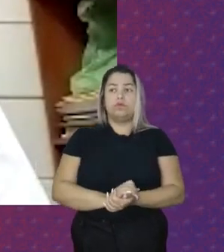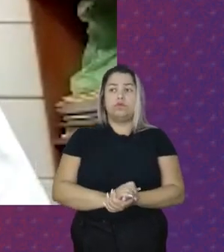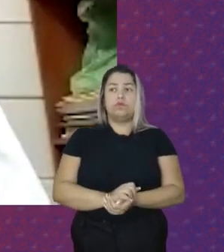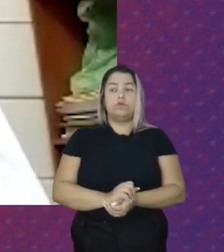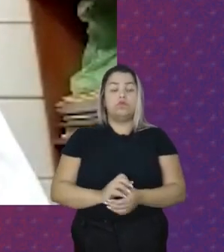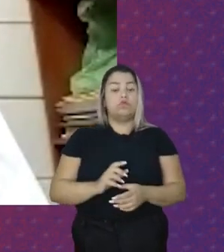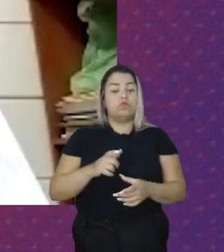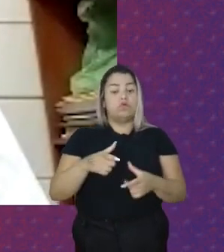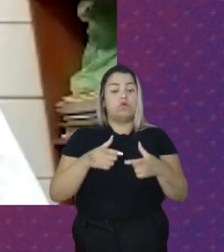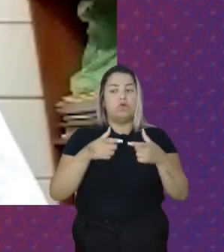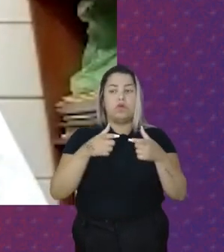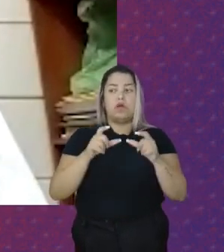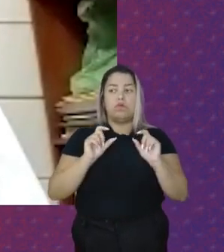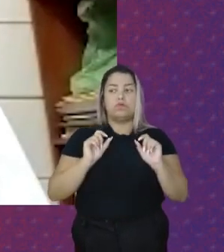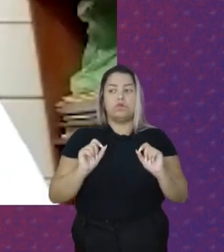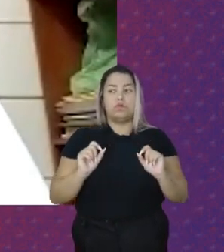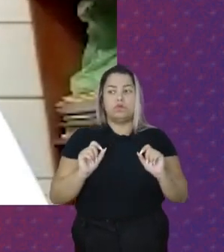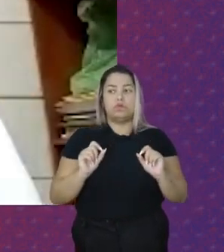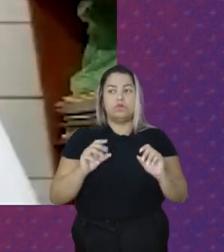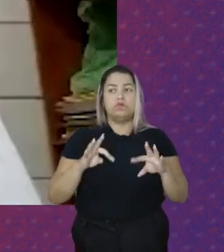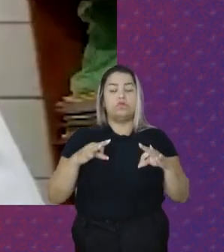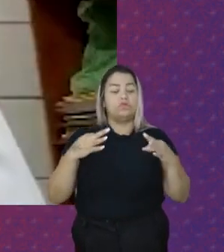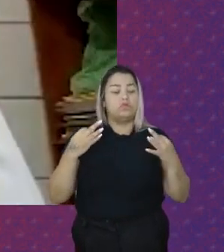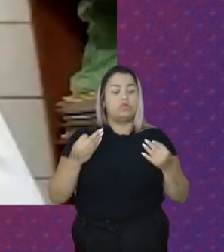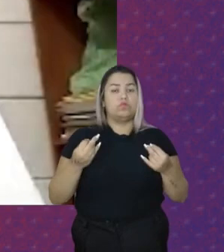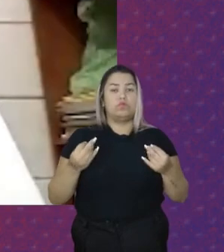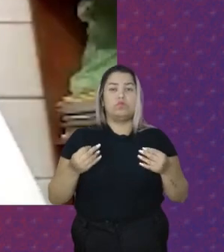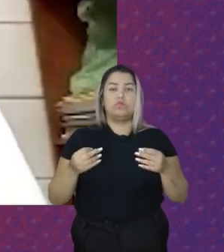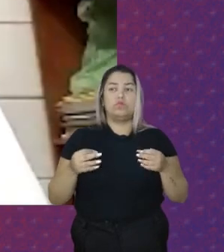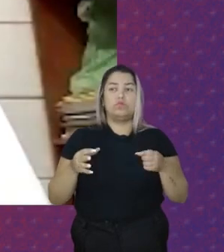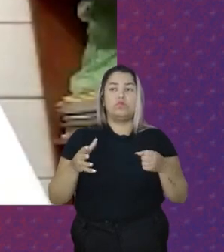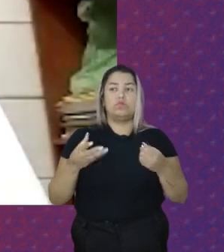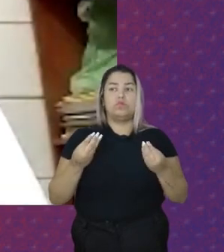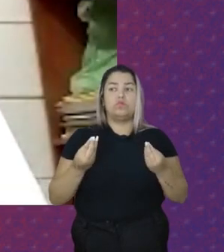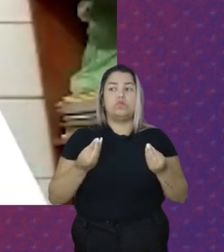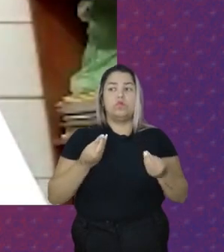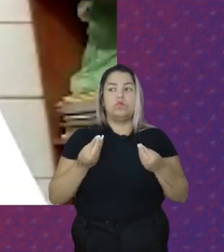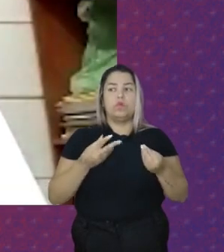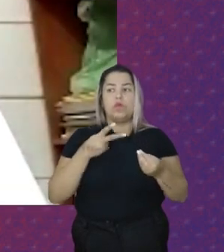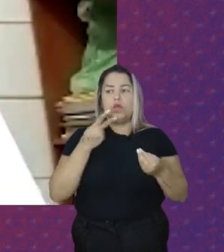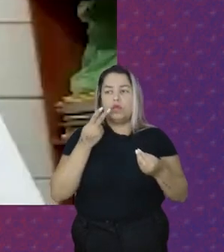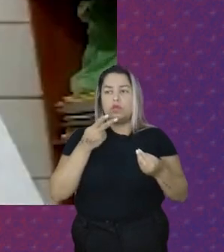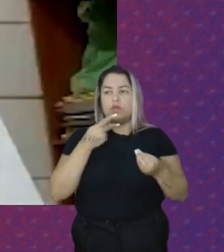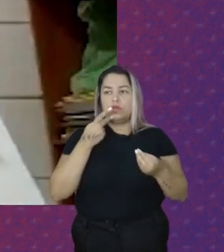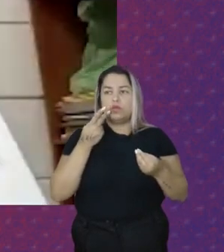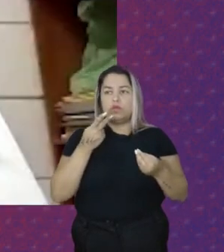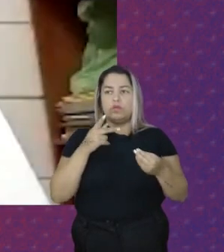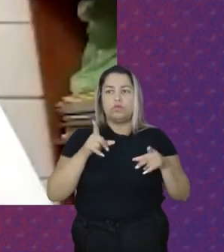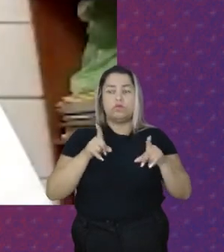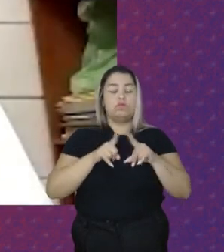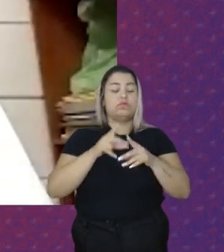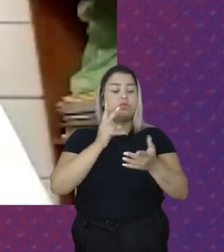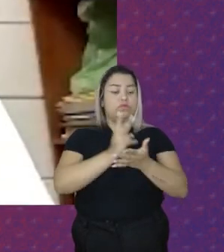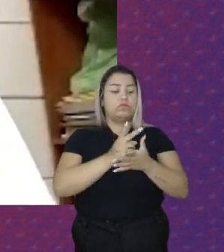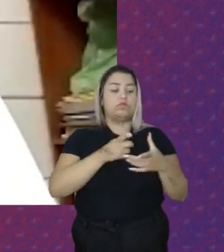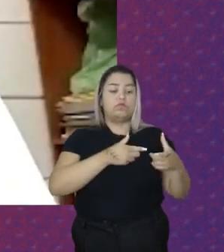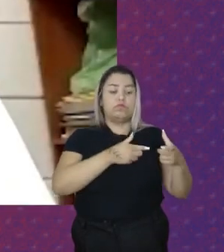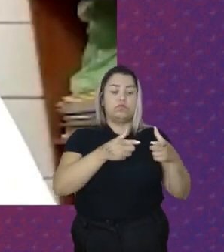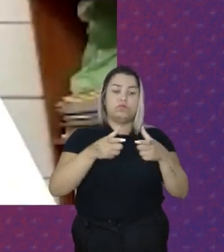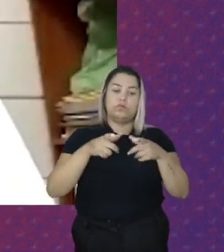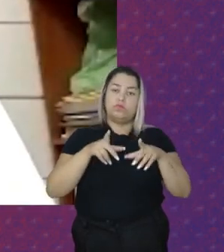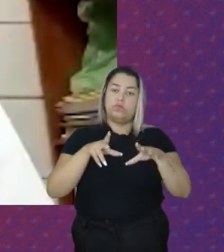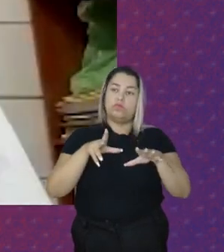local Né Está Está tudo aglomerado Como é que eu falo Estão todos No mesmo local De trabalho Está tudo